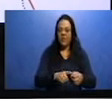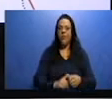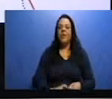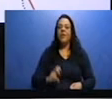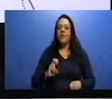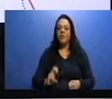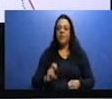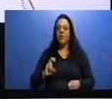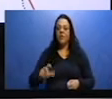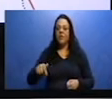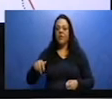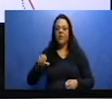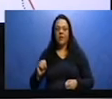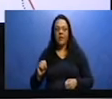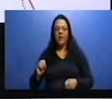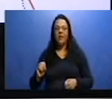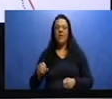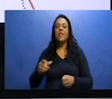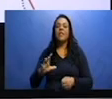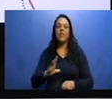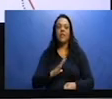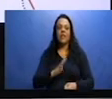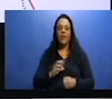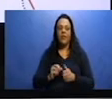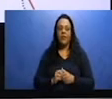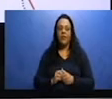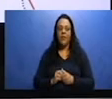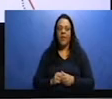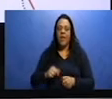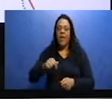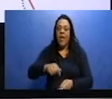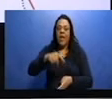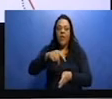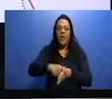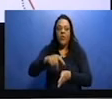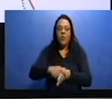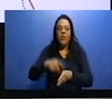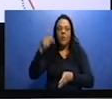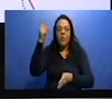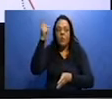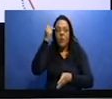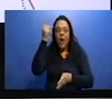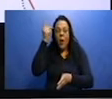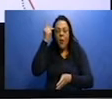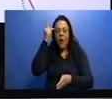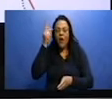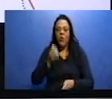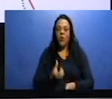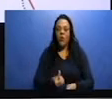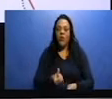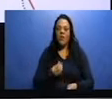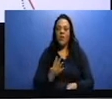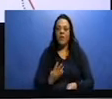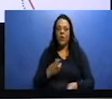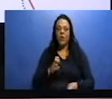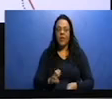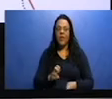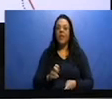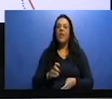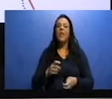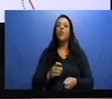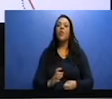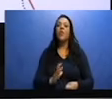645 municípios. Então, são 645 cidades. Então, não são conceitos